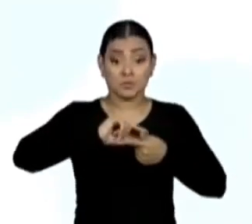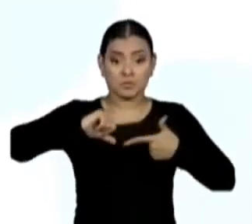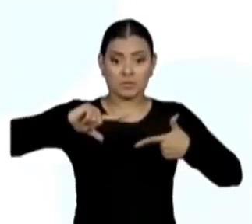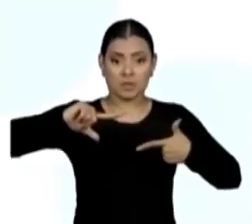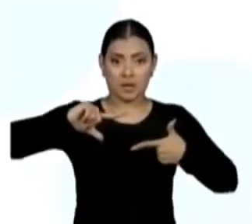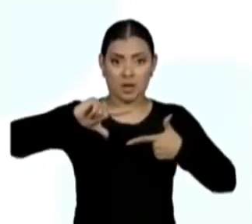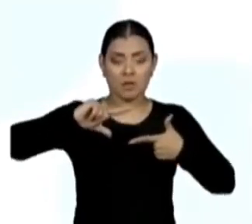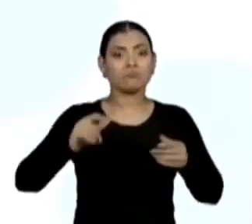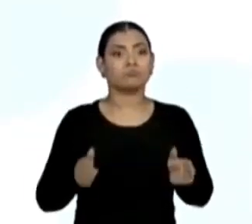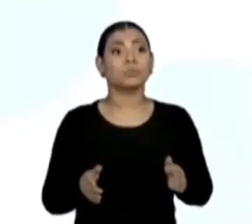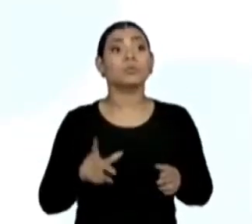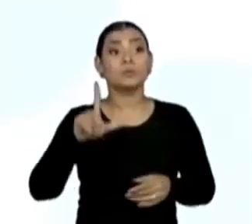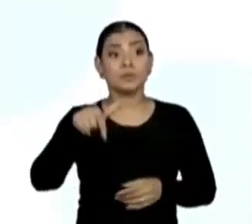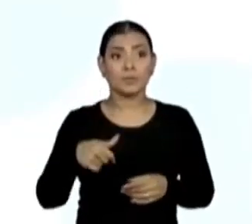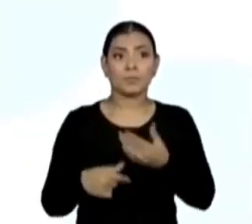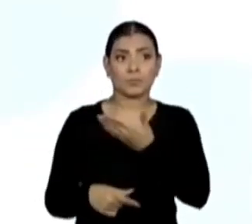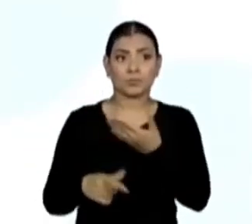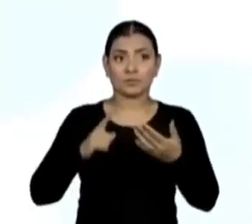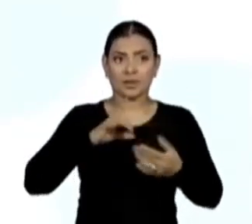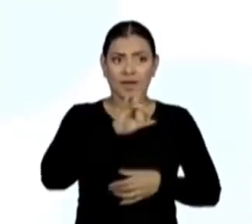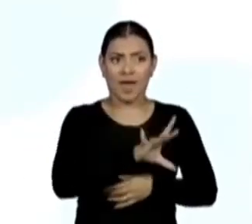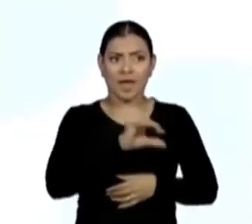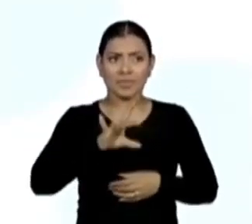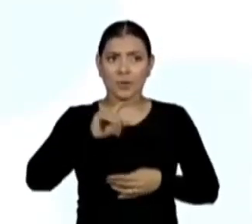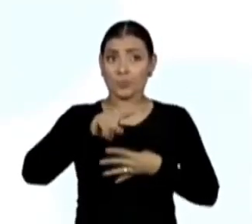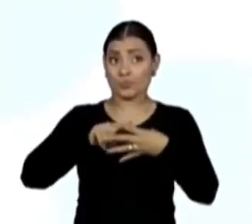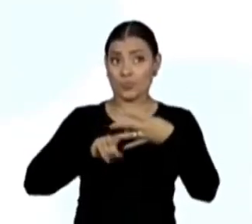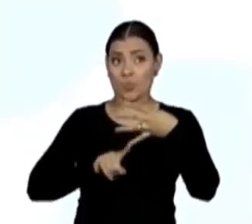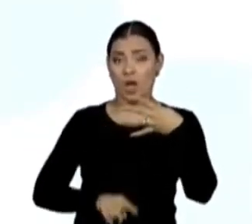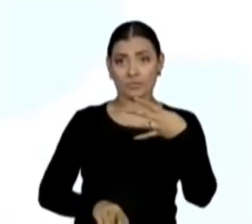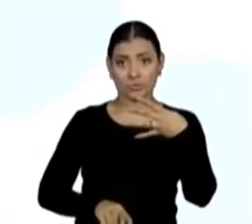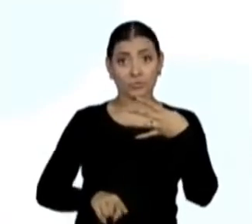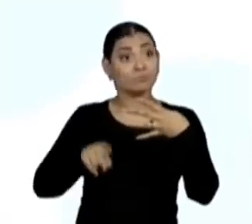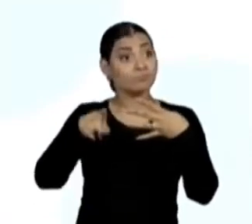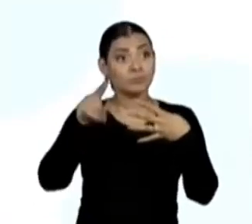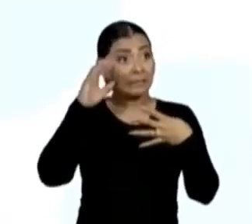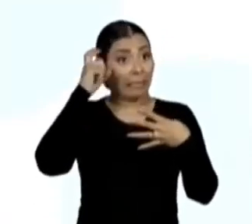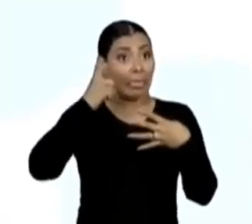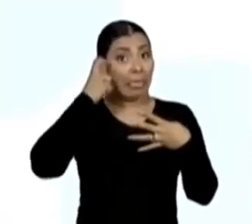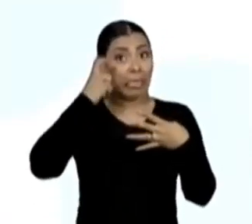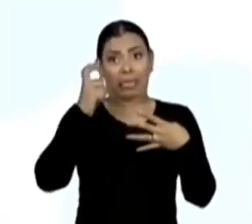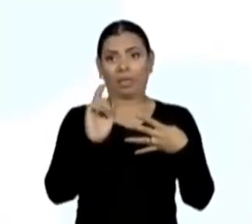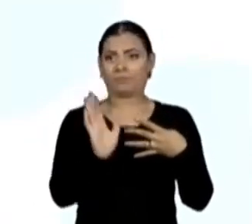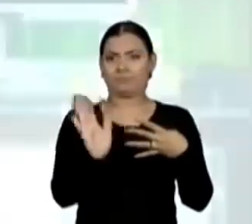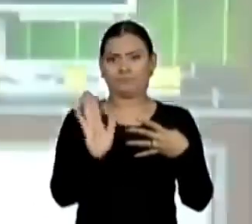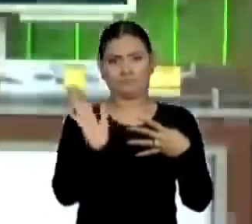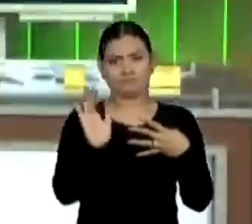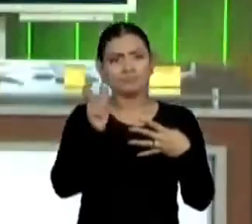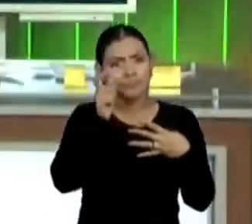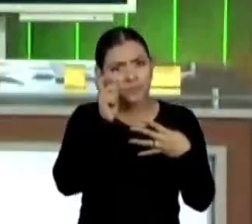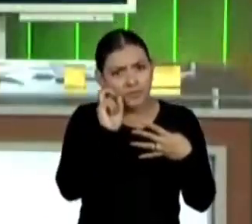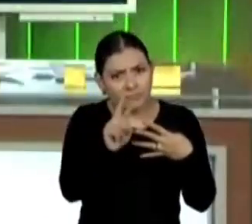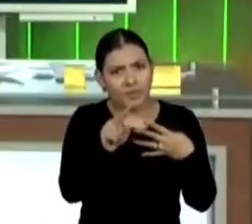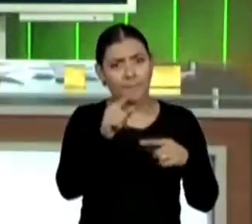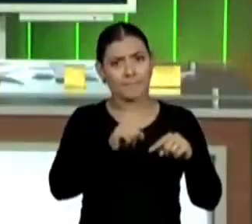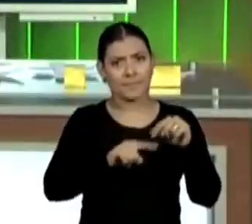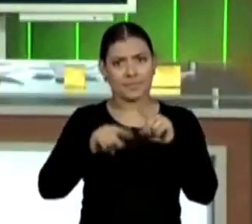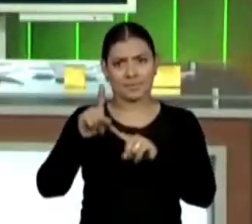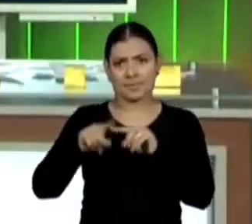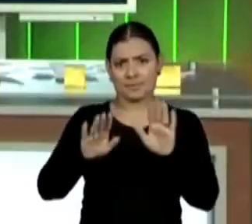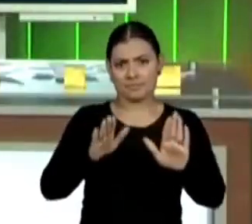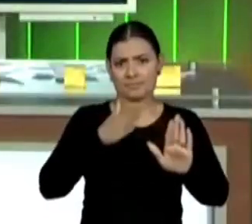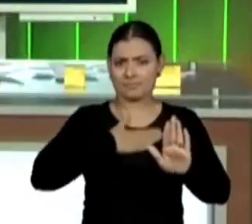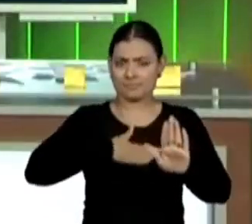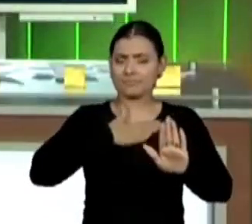essa, depois essa. Eu estou falando isso para você não ficar preocupado se você está acompanhando com o seu material, tá bom?